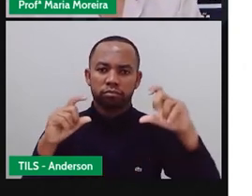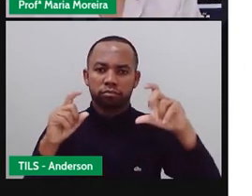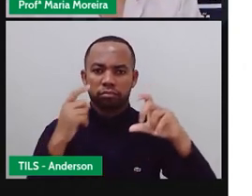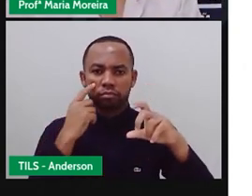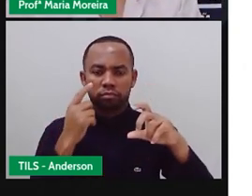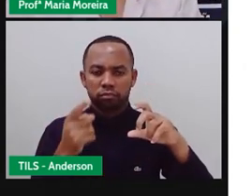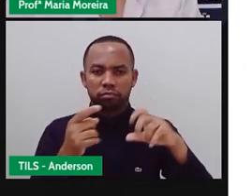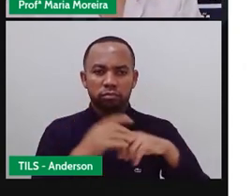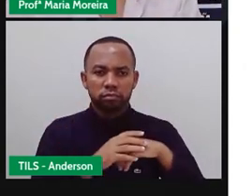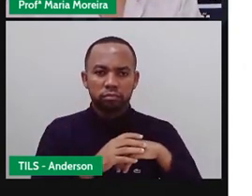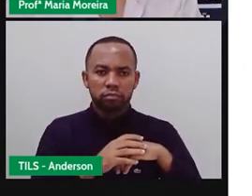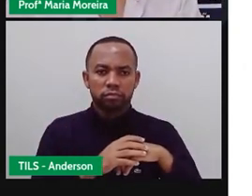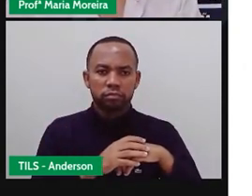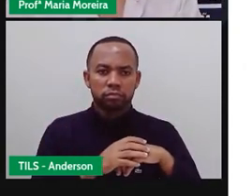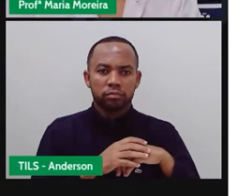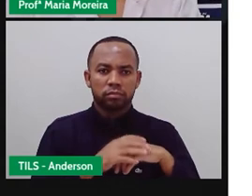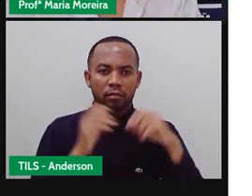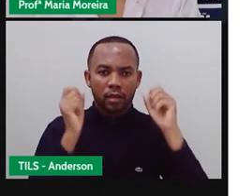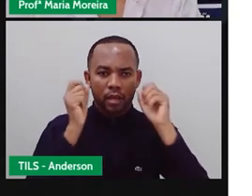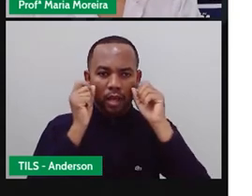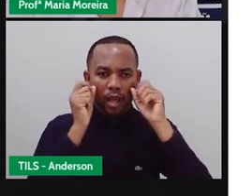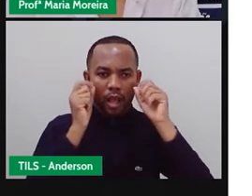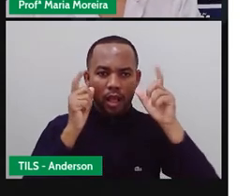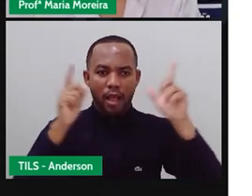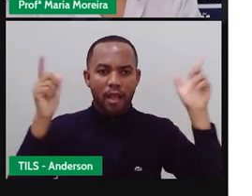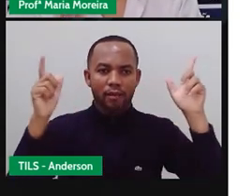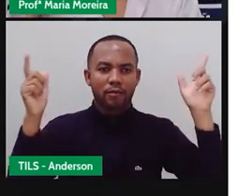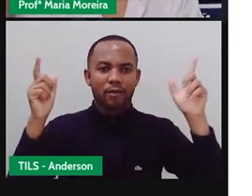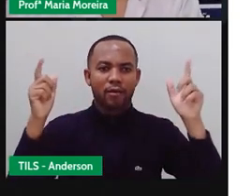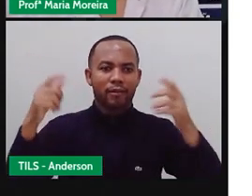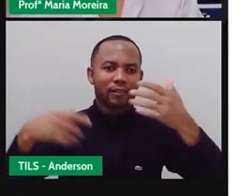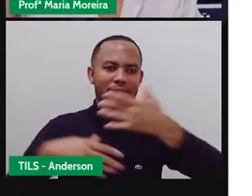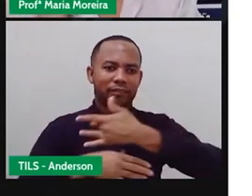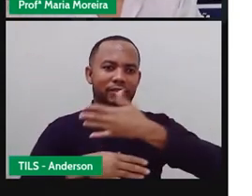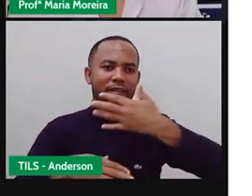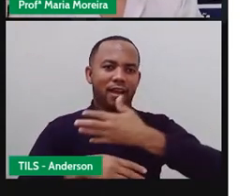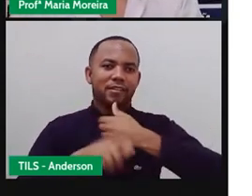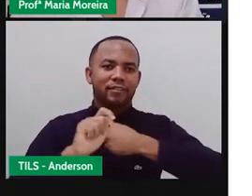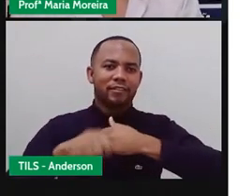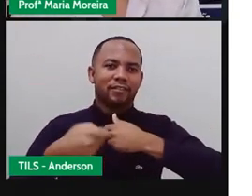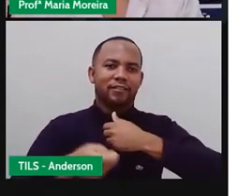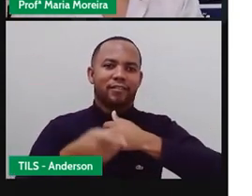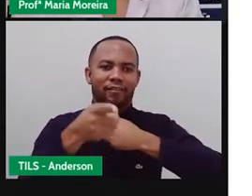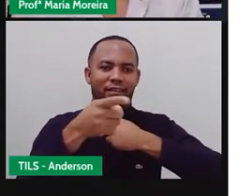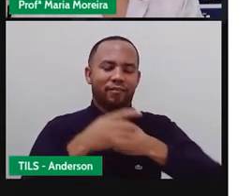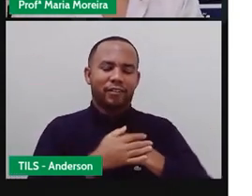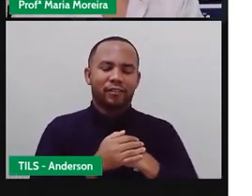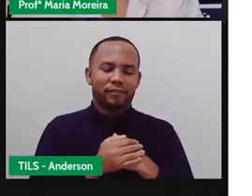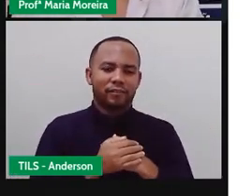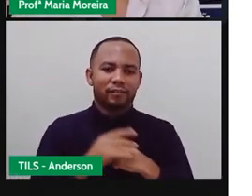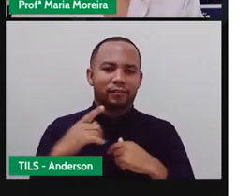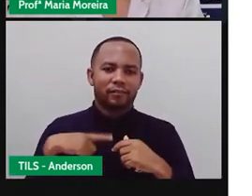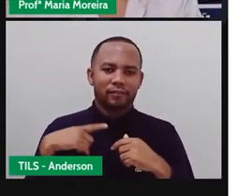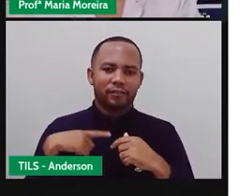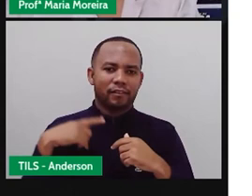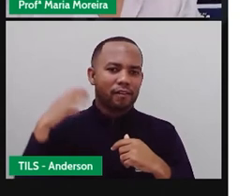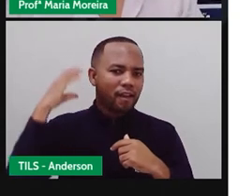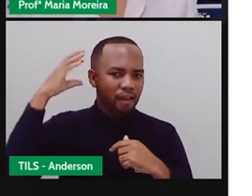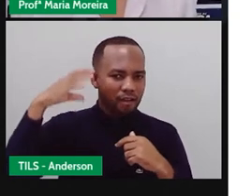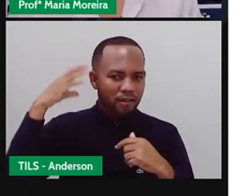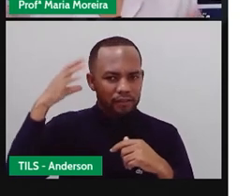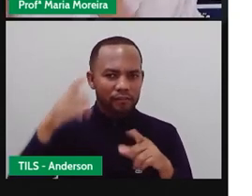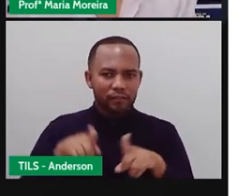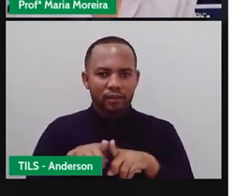aí tem aqui, olha, se você olhar aqui no cantinho, tem o link que você já cai no programa de rádio do Acordo da Cidade.